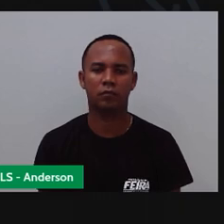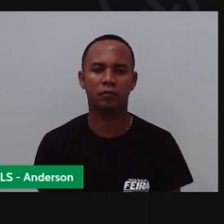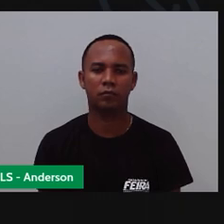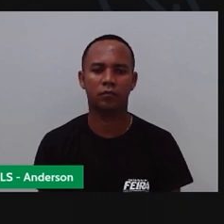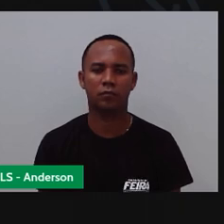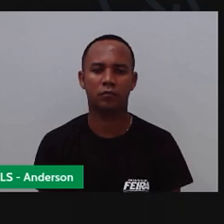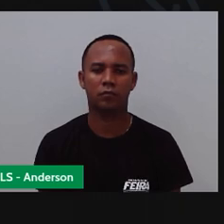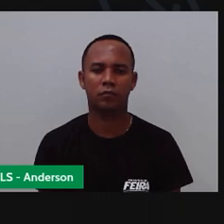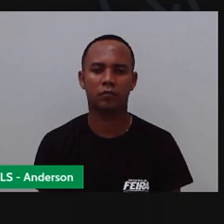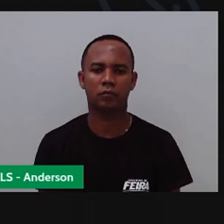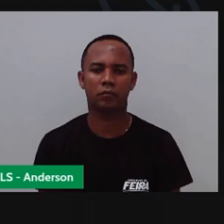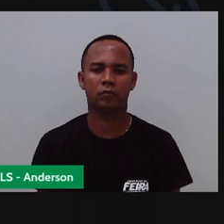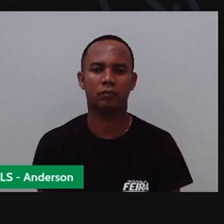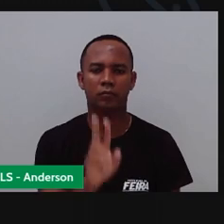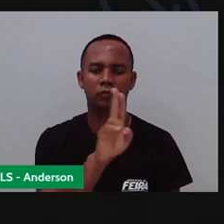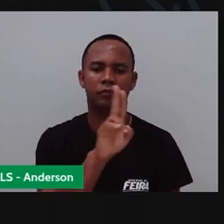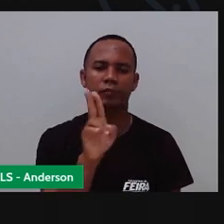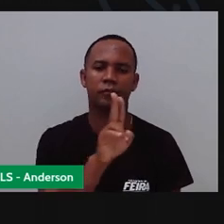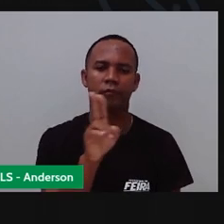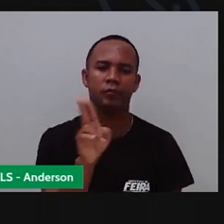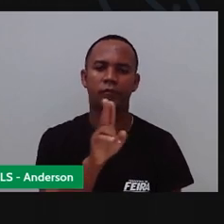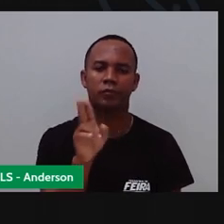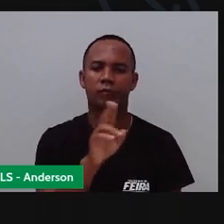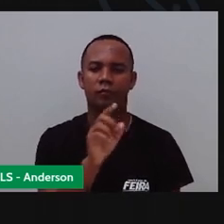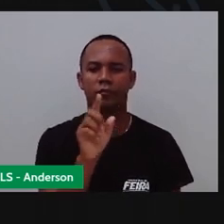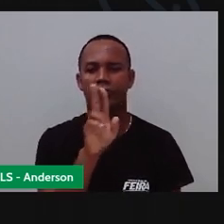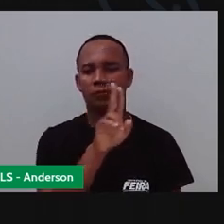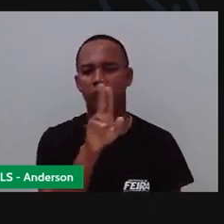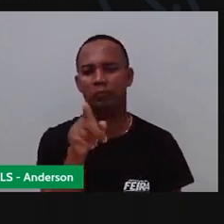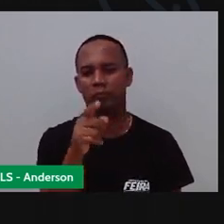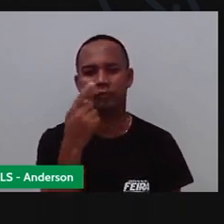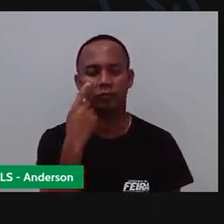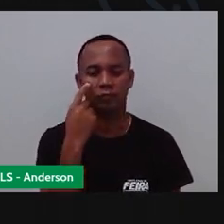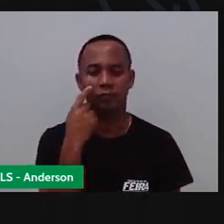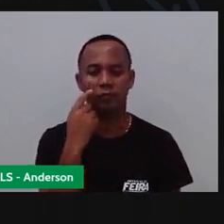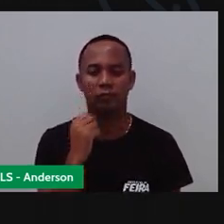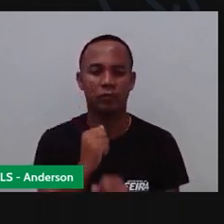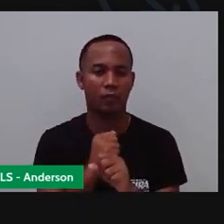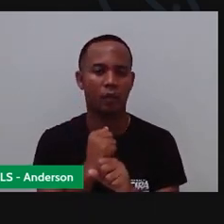Calendário. Esse calendário aqui serve pra qualquer ano, Anderson, ó.